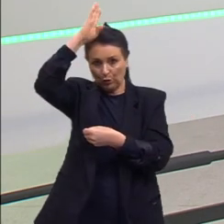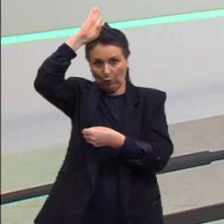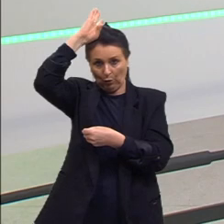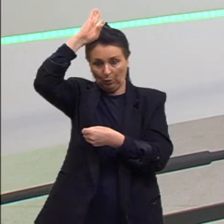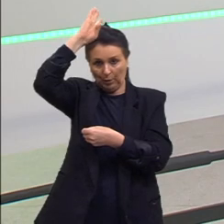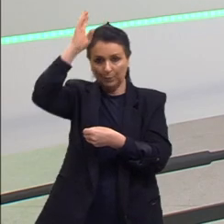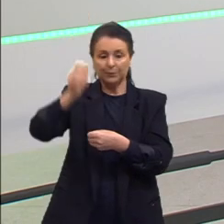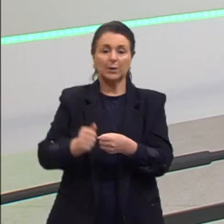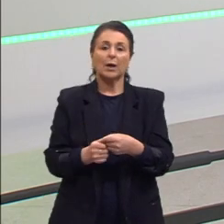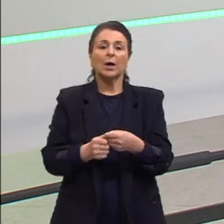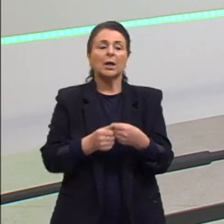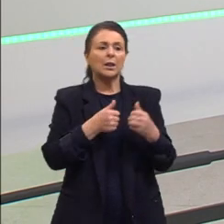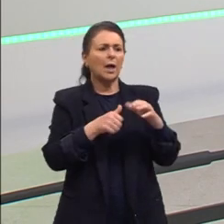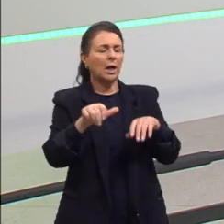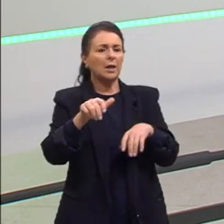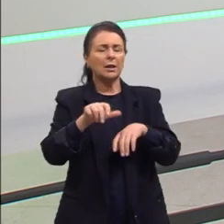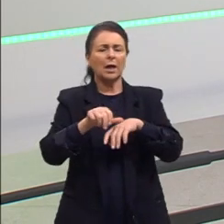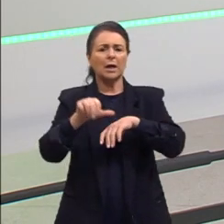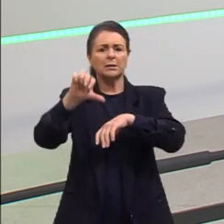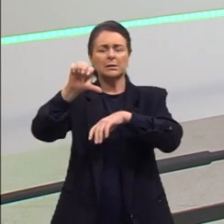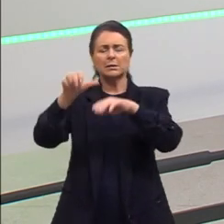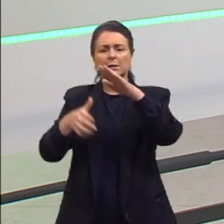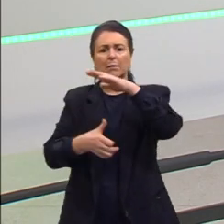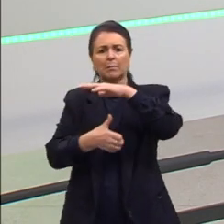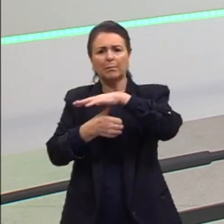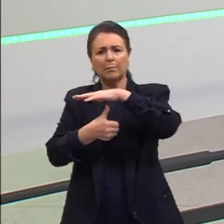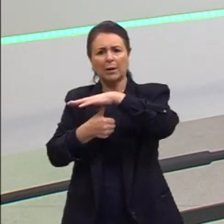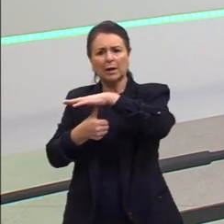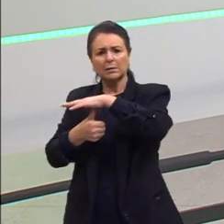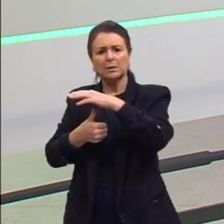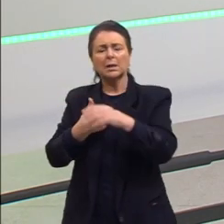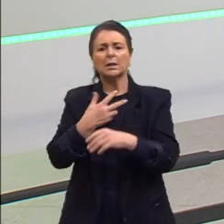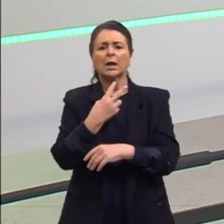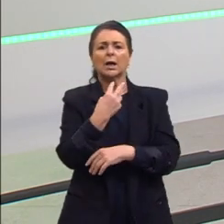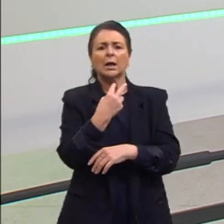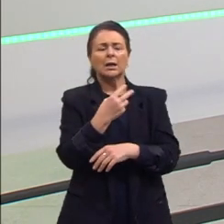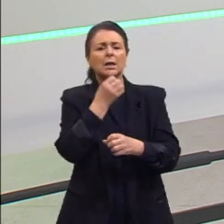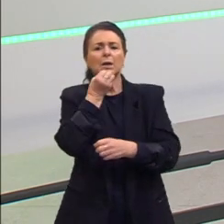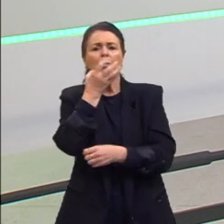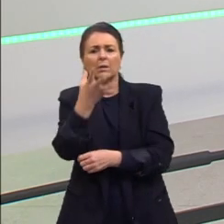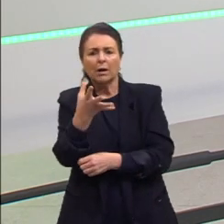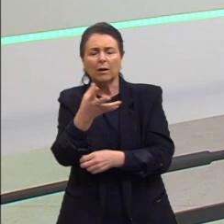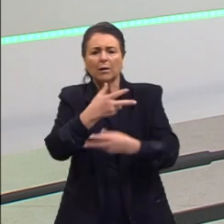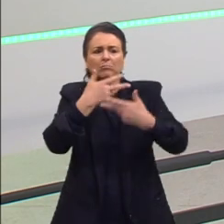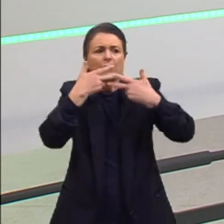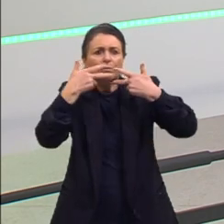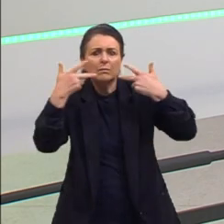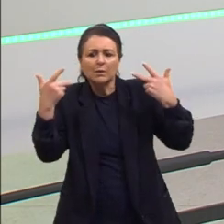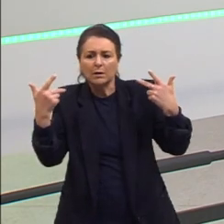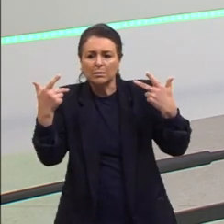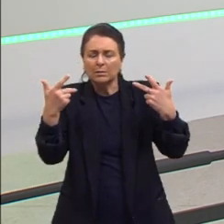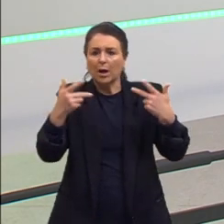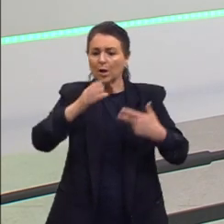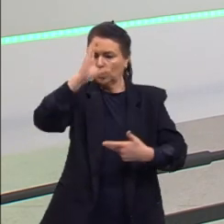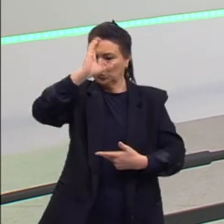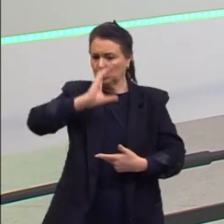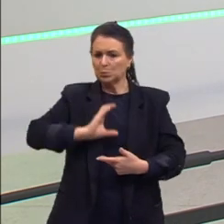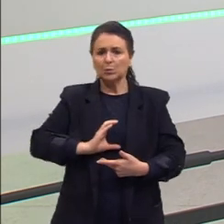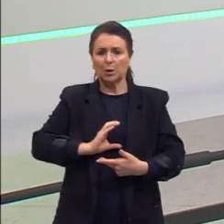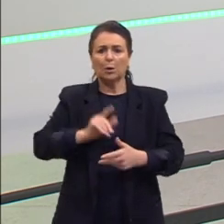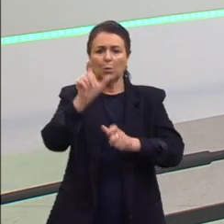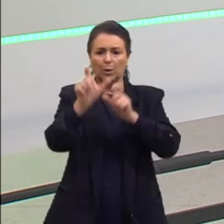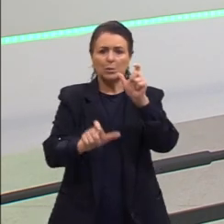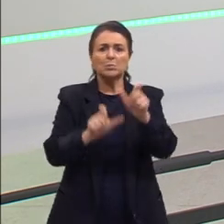contando as novidades do reino. Assim, todo cidadão poderia ler de forma gratuita o que